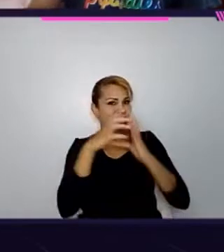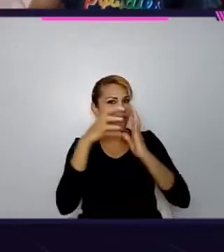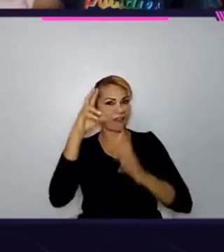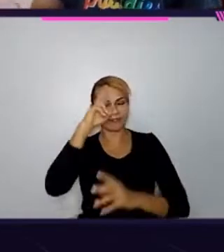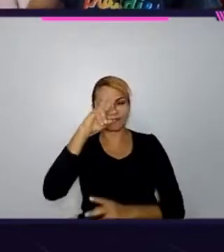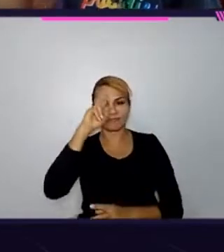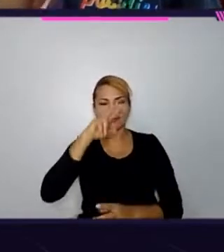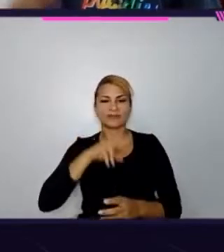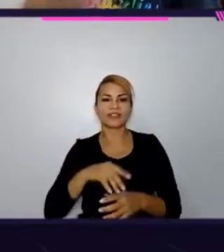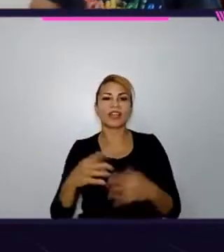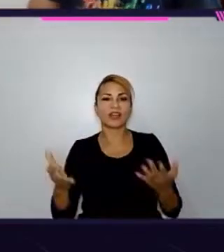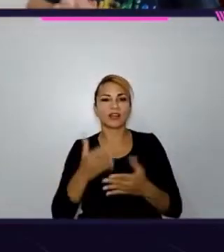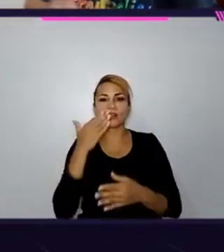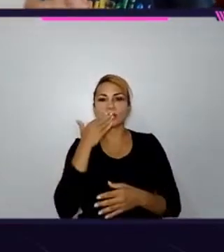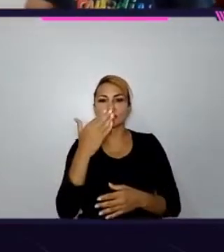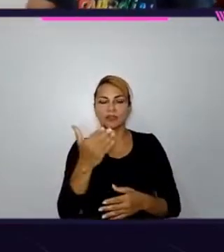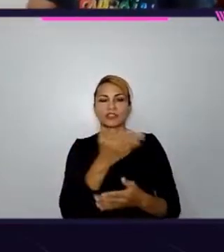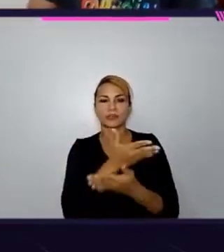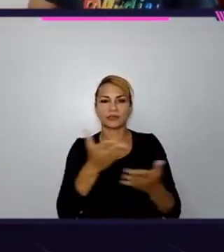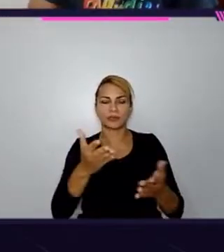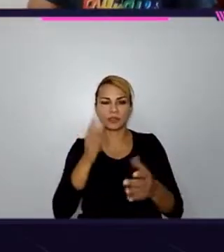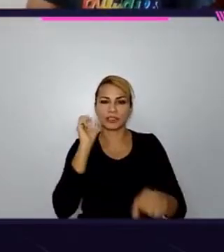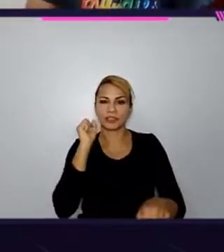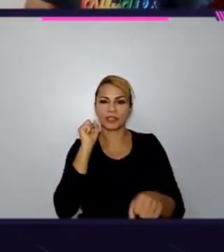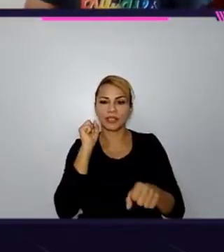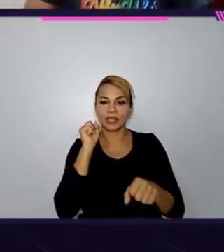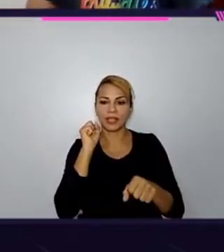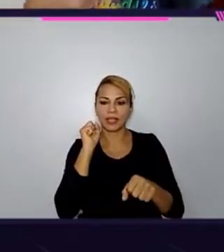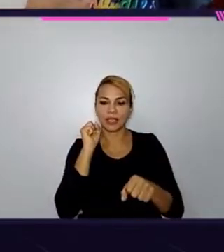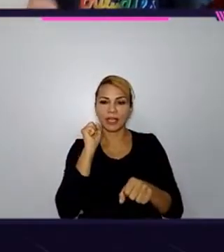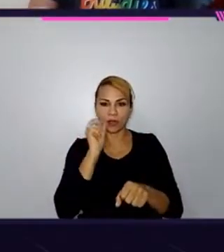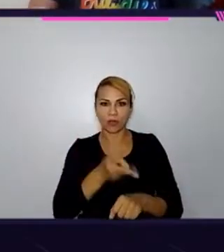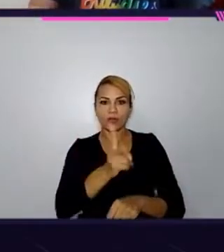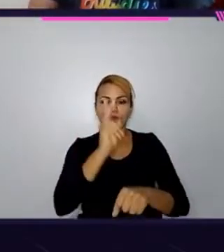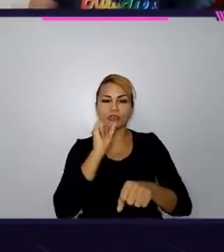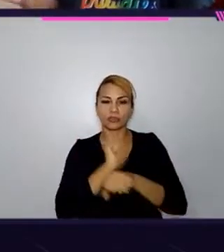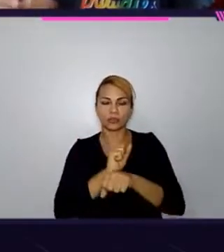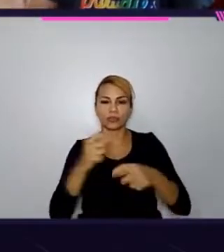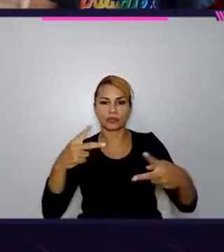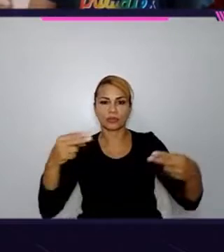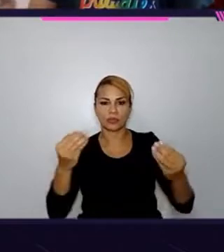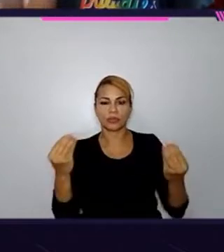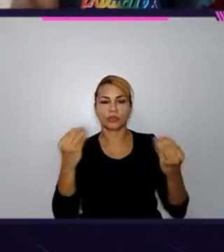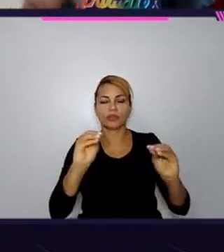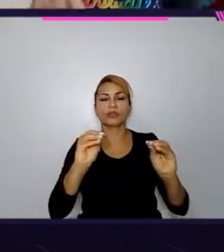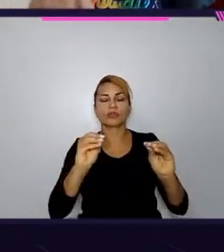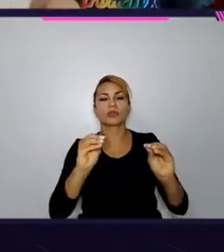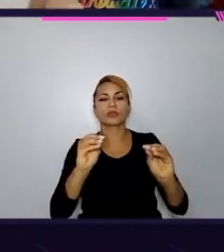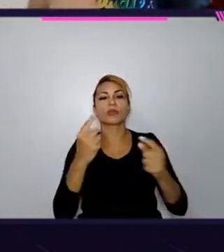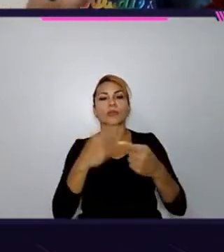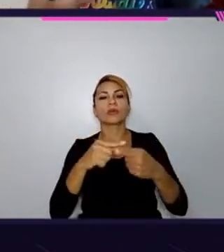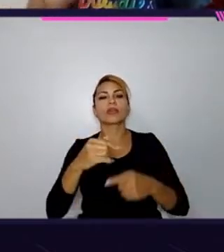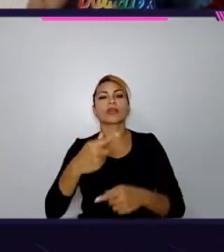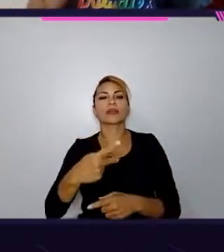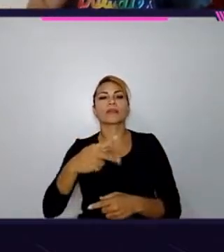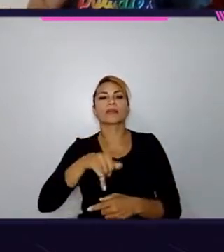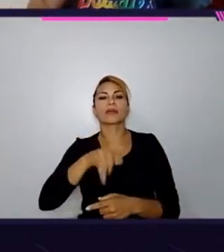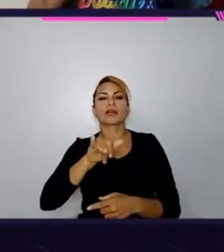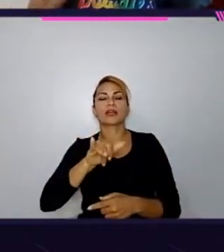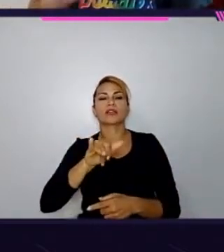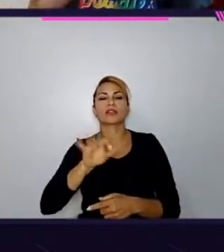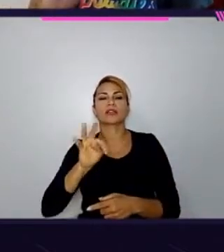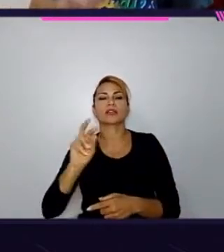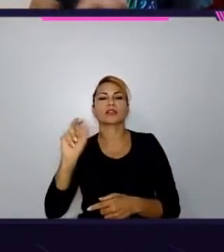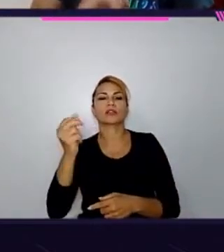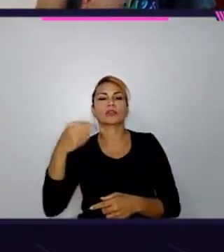Eu vou pedir para as pessoas ficarem nesse link, vai continuar disponível, porque a Python Brasil vai usar esse link do keynote